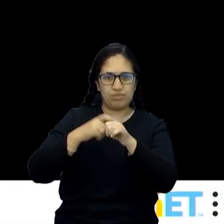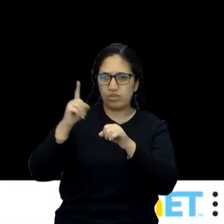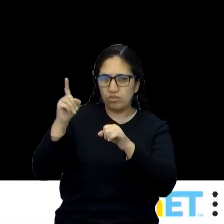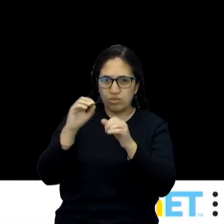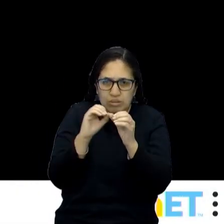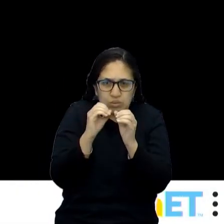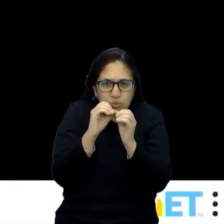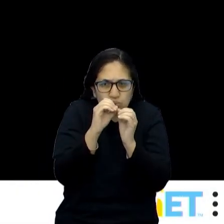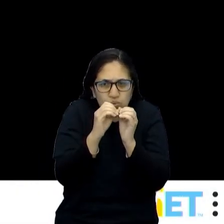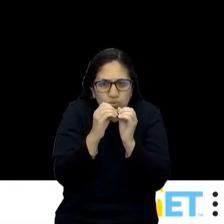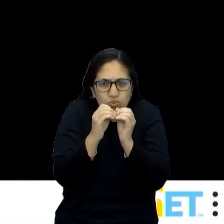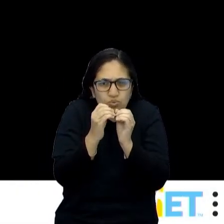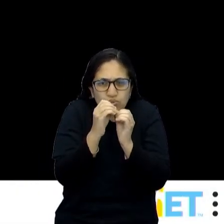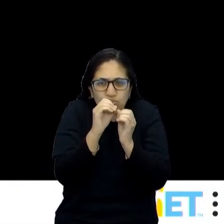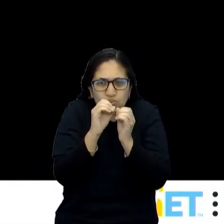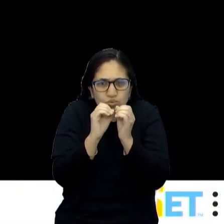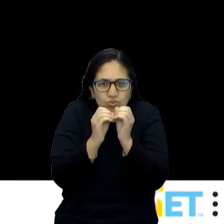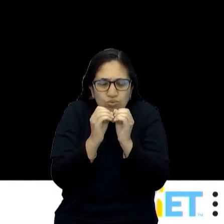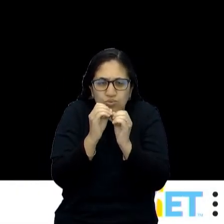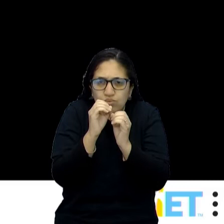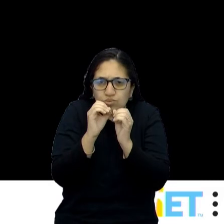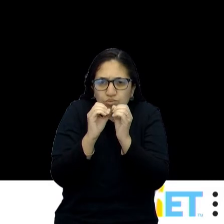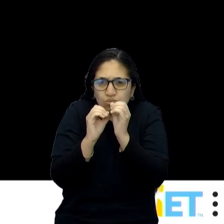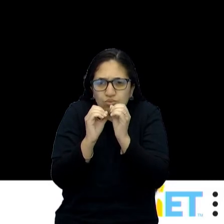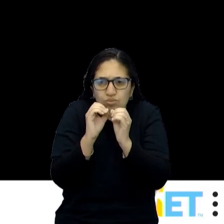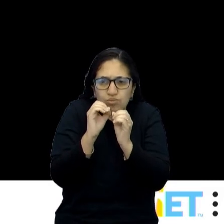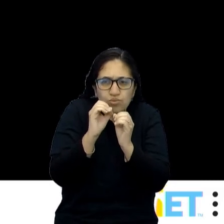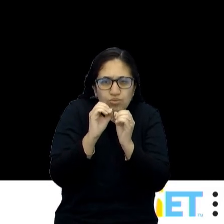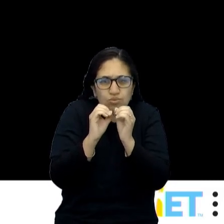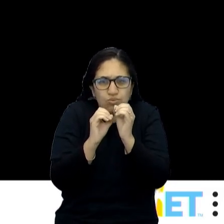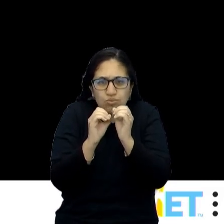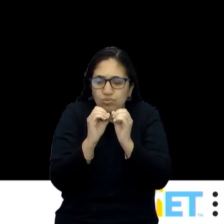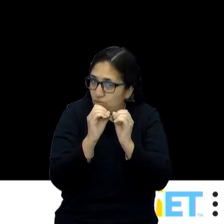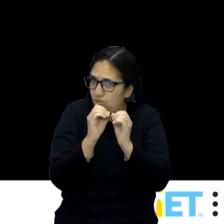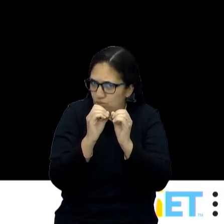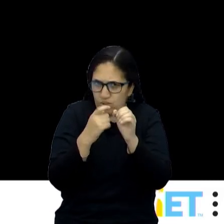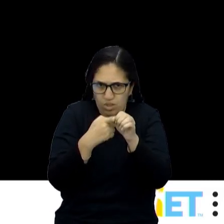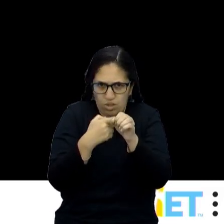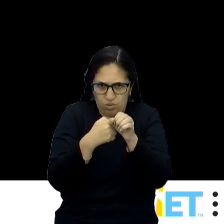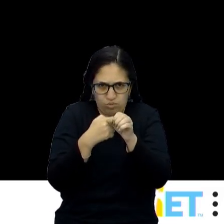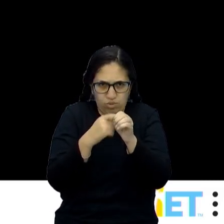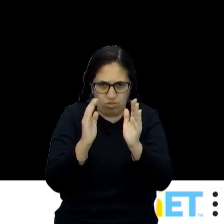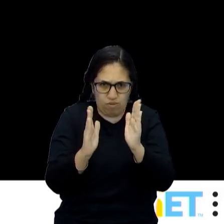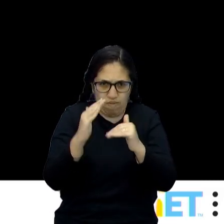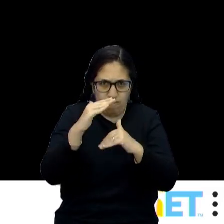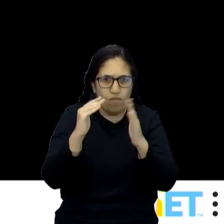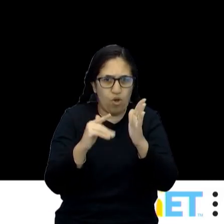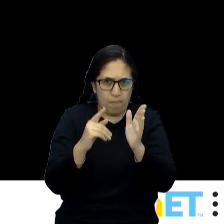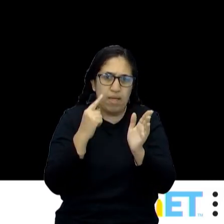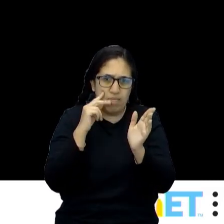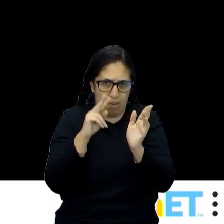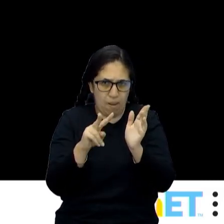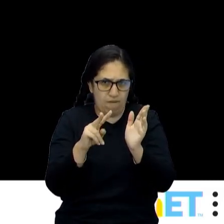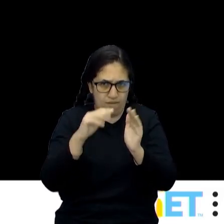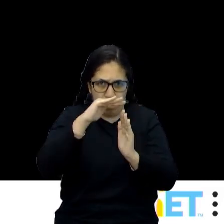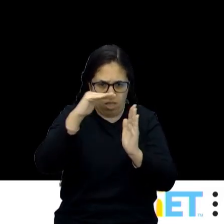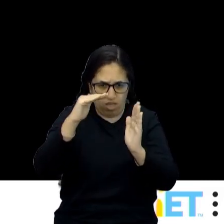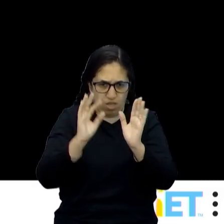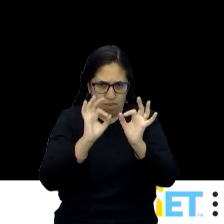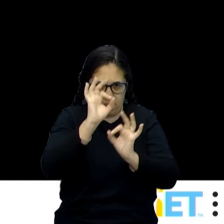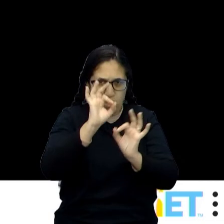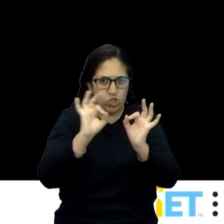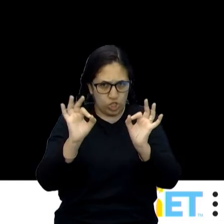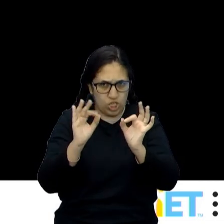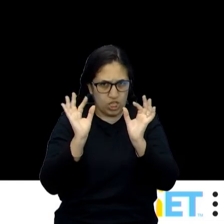partículas mais juntas, mais coladinhas, movimentando pouco. Por isso que os sólidos têm forma, né? Você consegue falar o tamanho dele e tudo